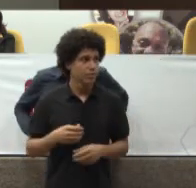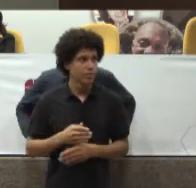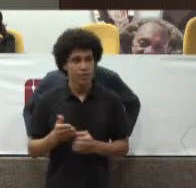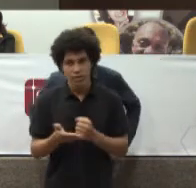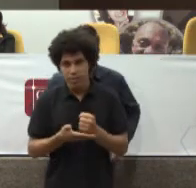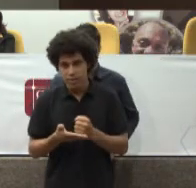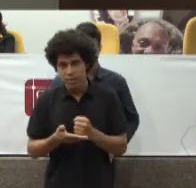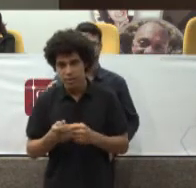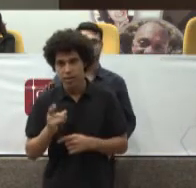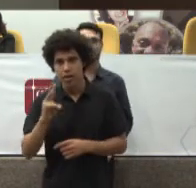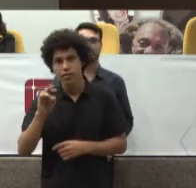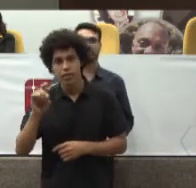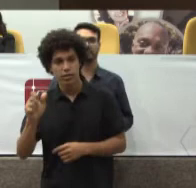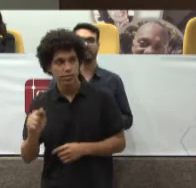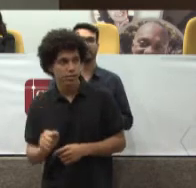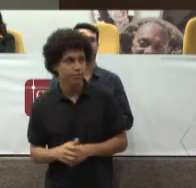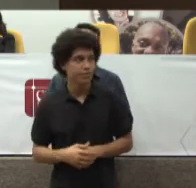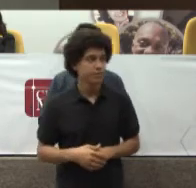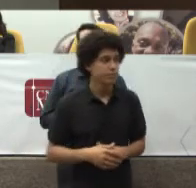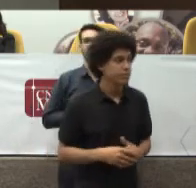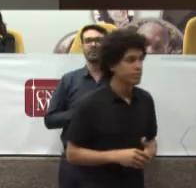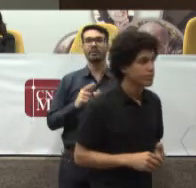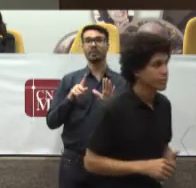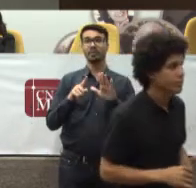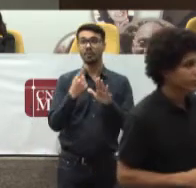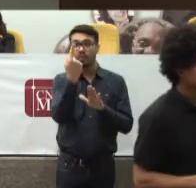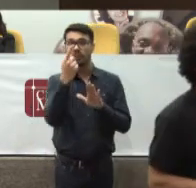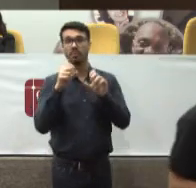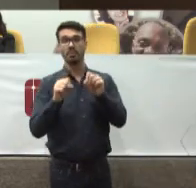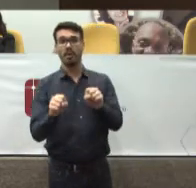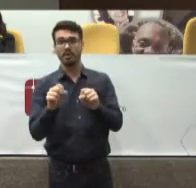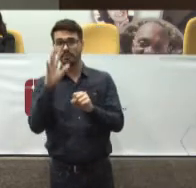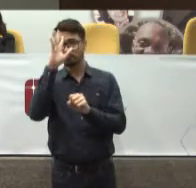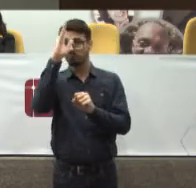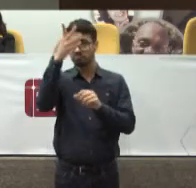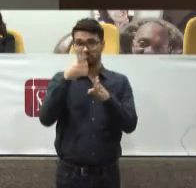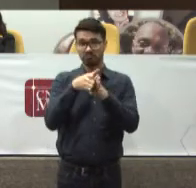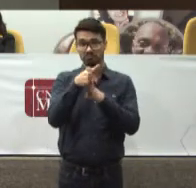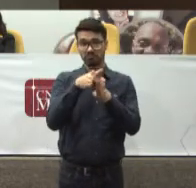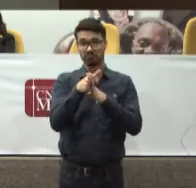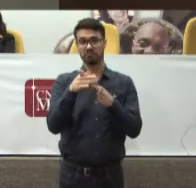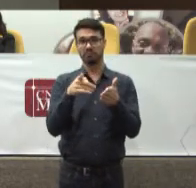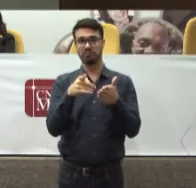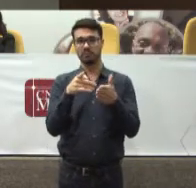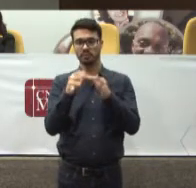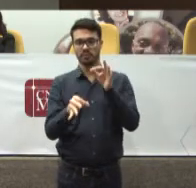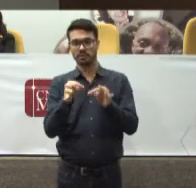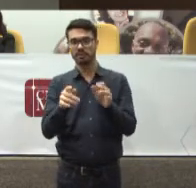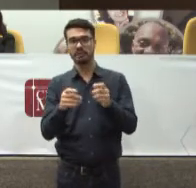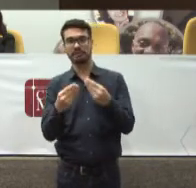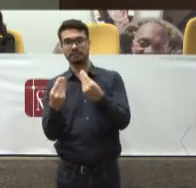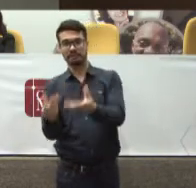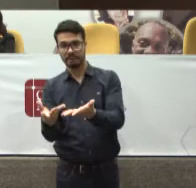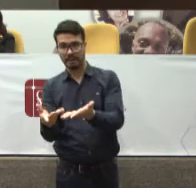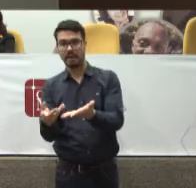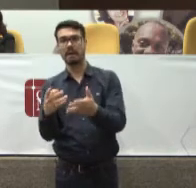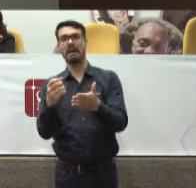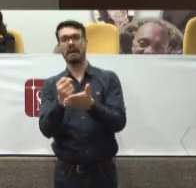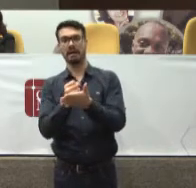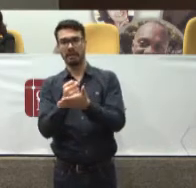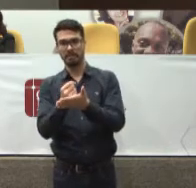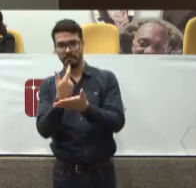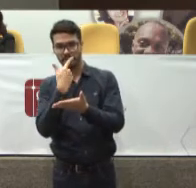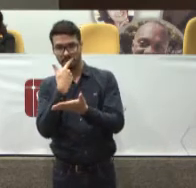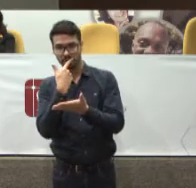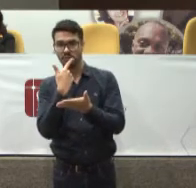O único critério Que pode nortear Uma decisão judicial Sobre dar Ou não dar Um medicamento Que